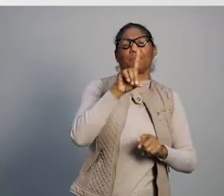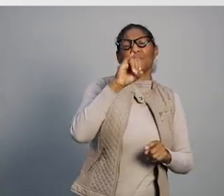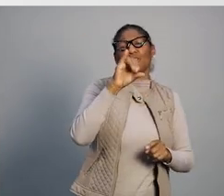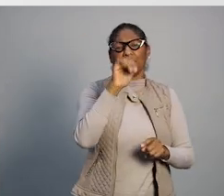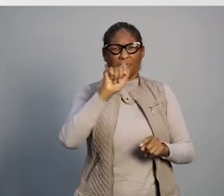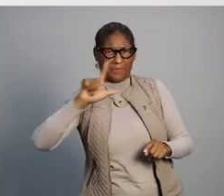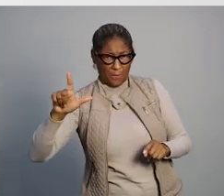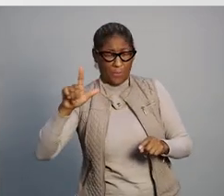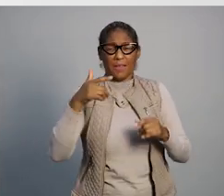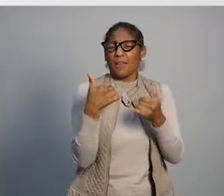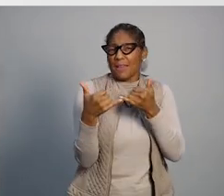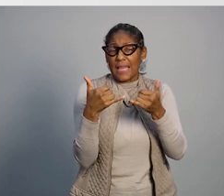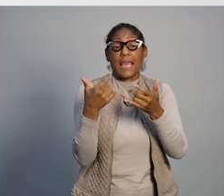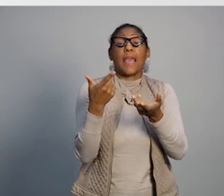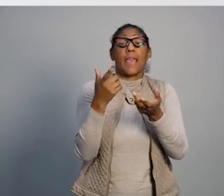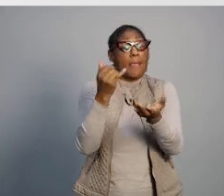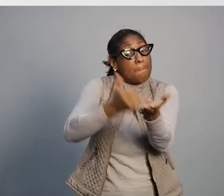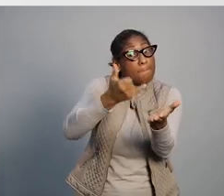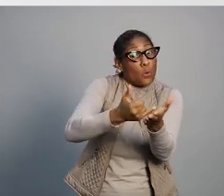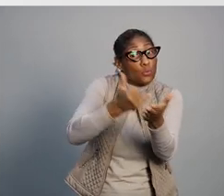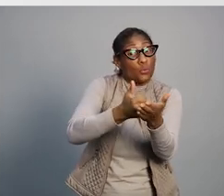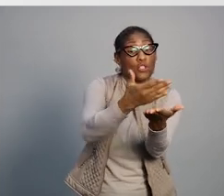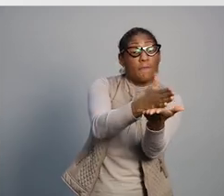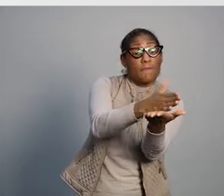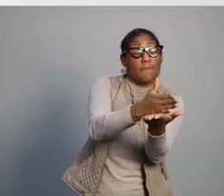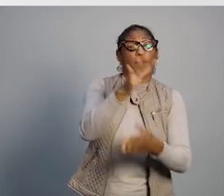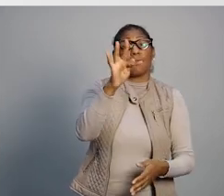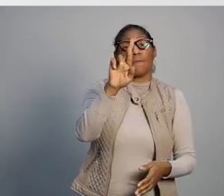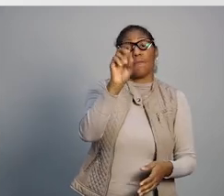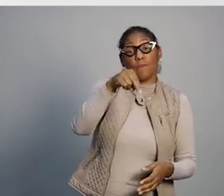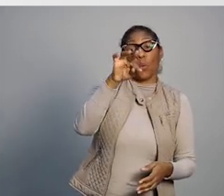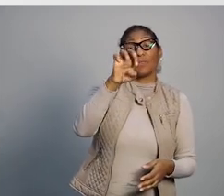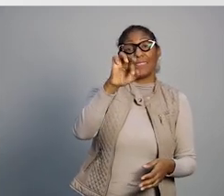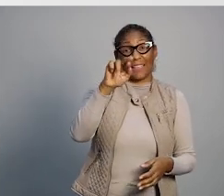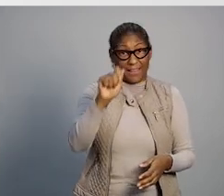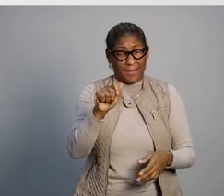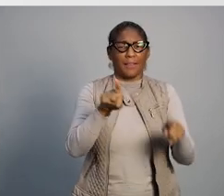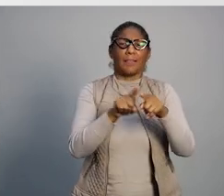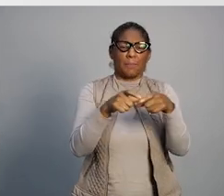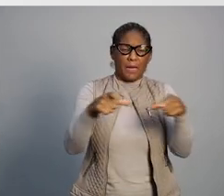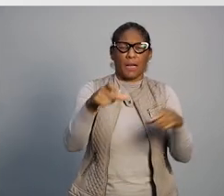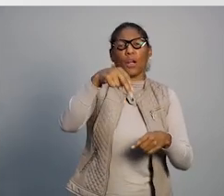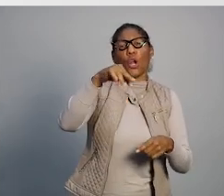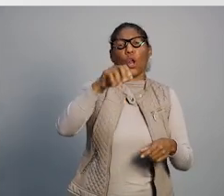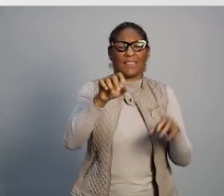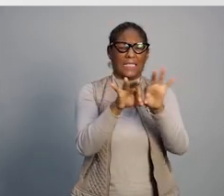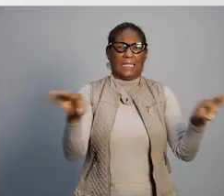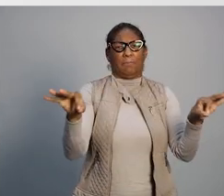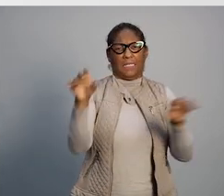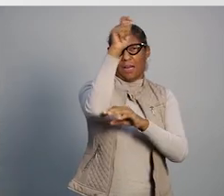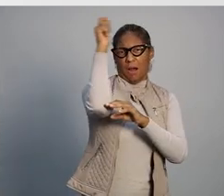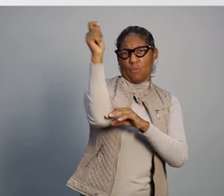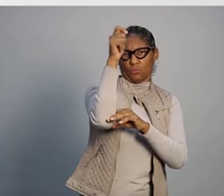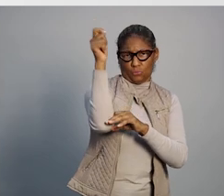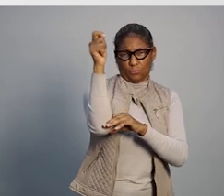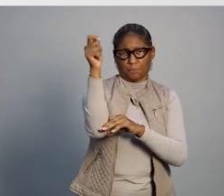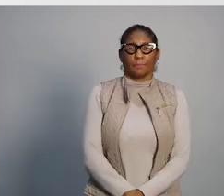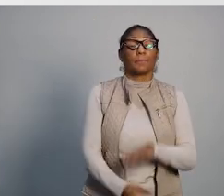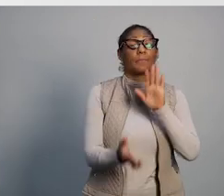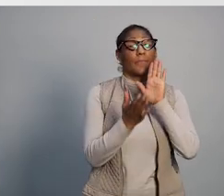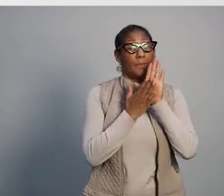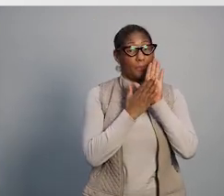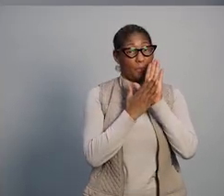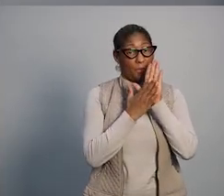extinção da DFAO, que é conhecida como o imposto de fronteira e também a revisão do simples